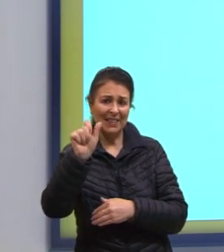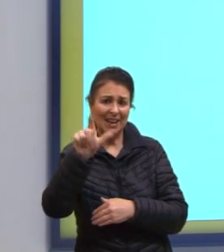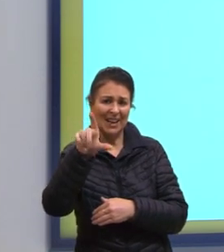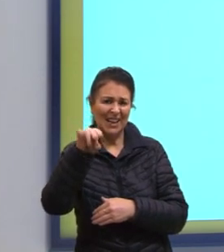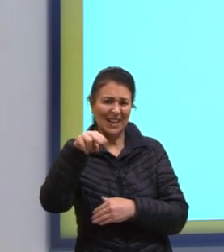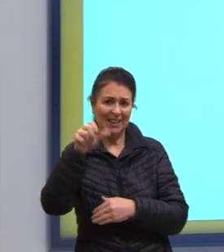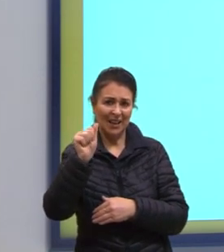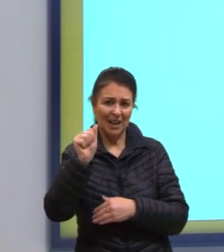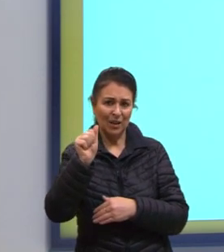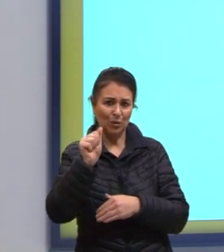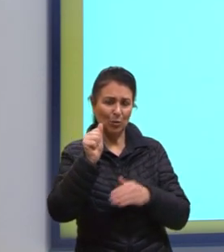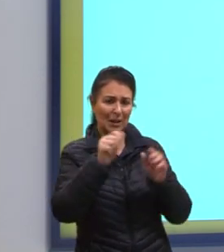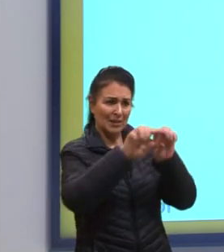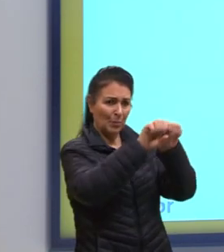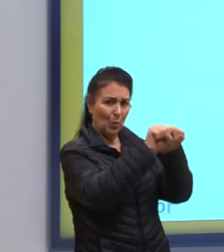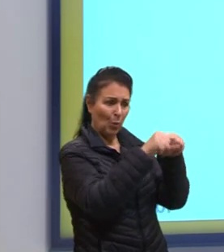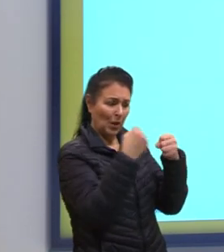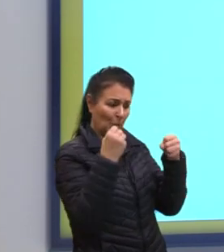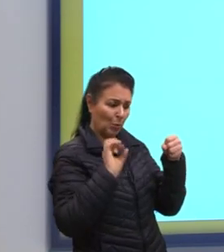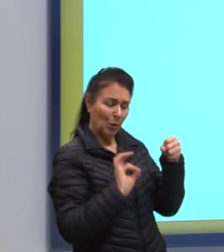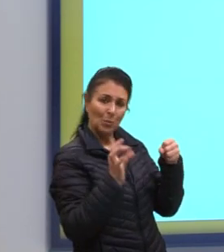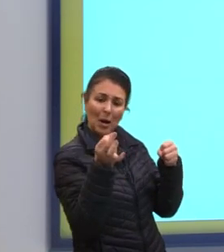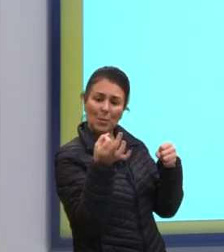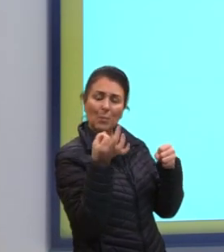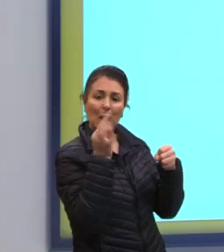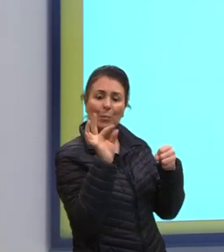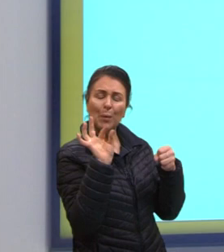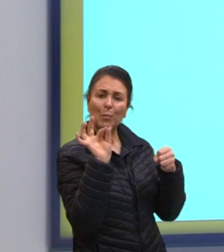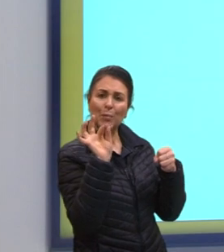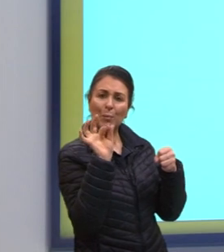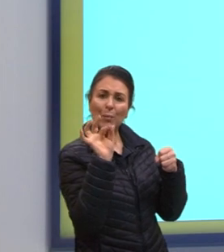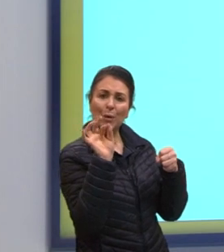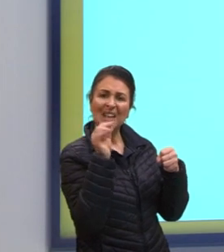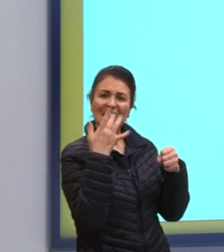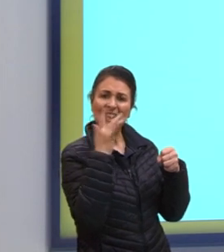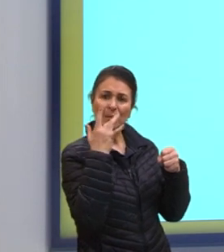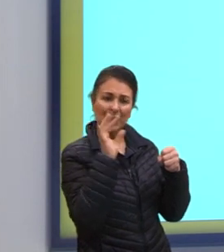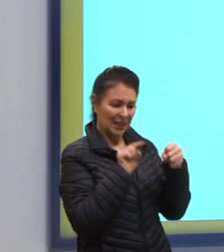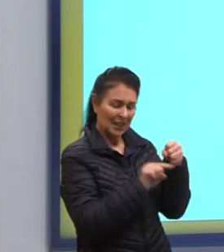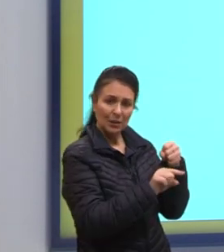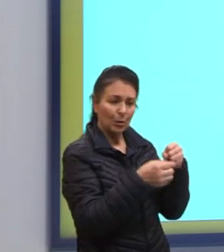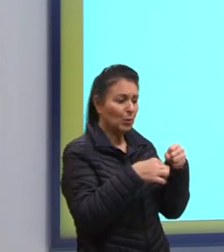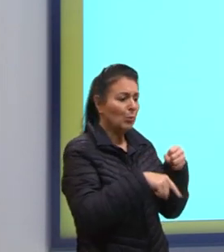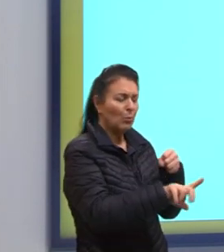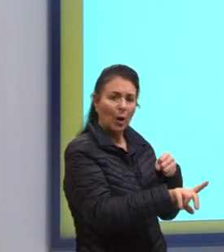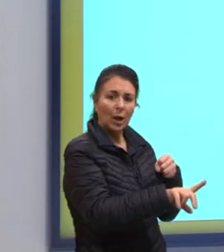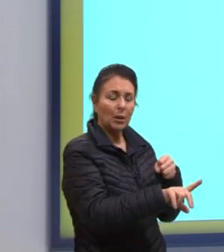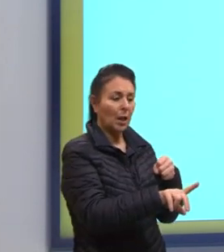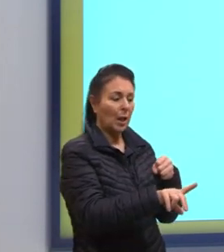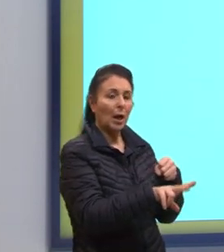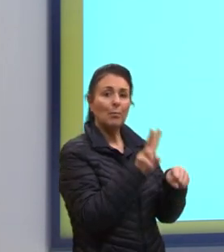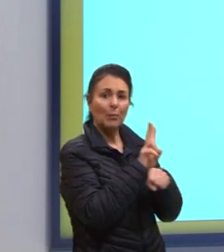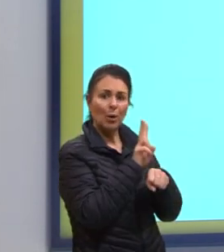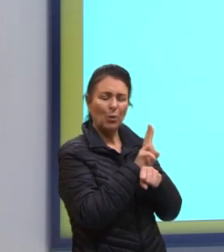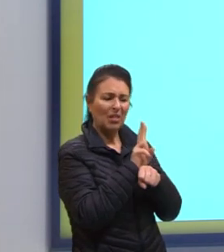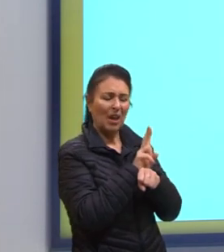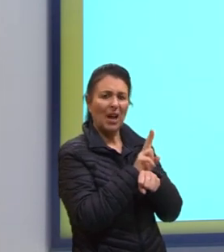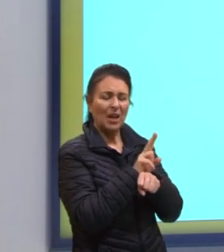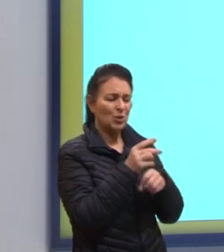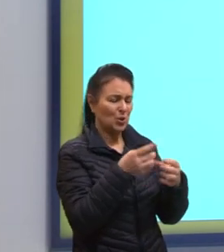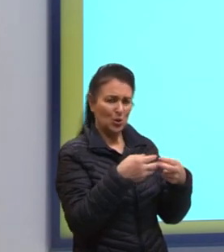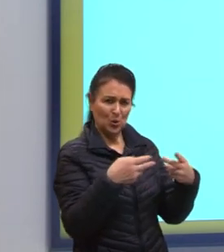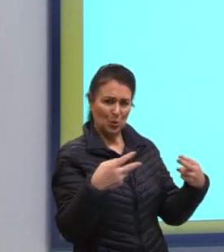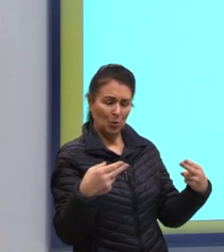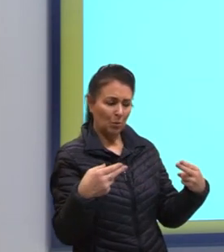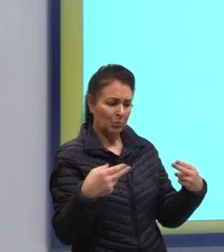traça, Evitar mofo. O que acontece com a naftalina depois de um tempo? Ela some, né? Completamente. ela vai... Geralmente, você olha